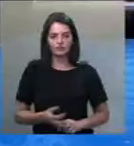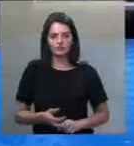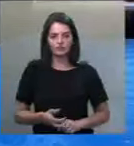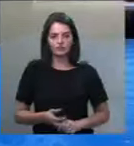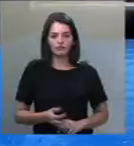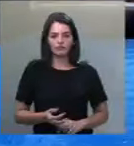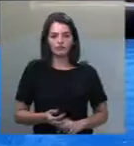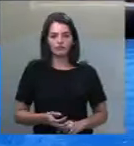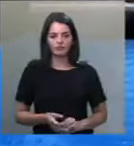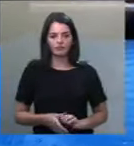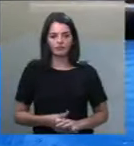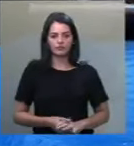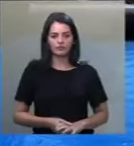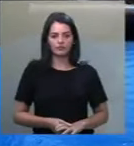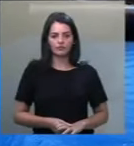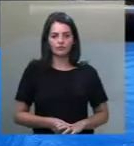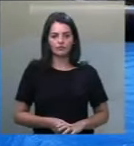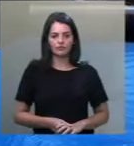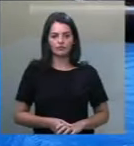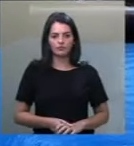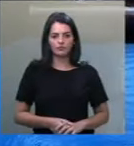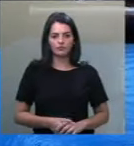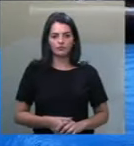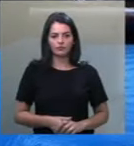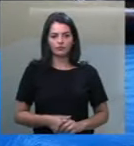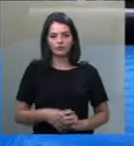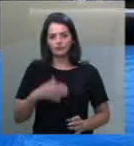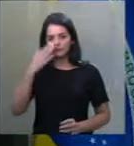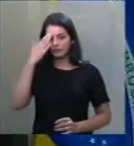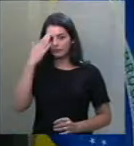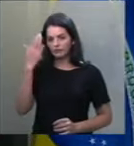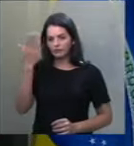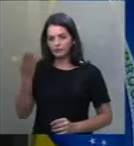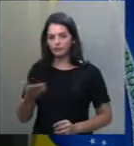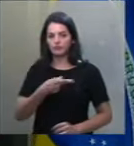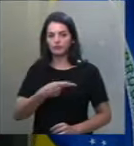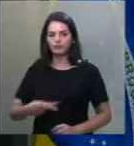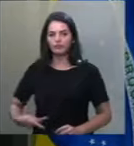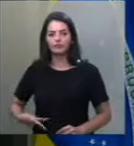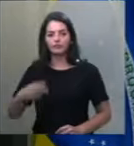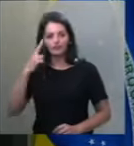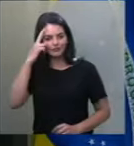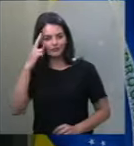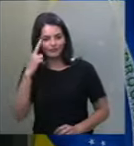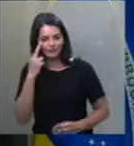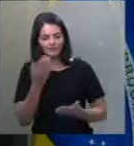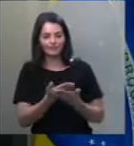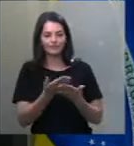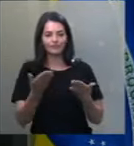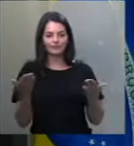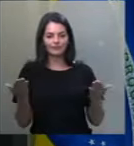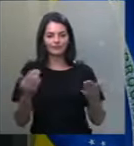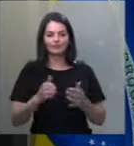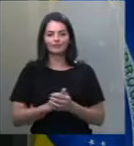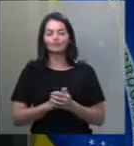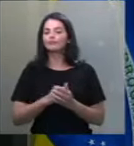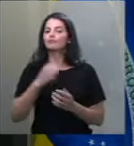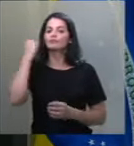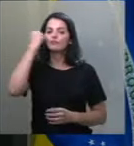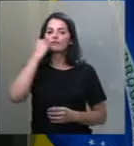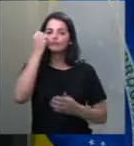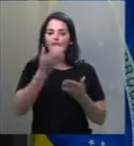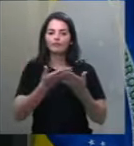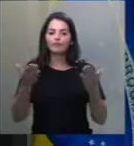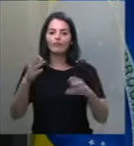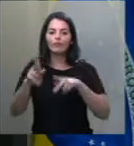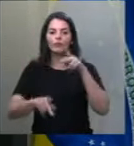Obrigado, senhor presidente Rodrigo Pacheco, senhoras senadoras, senhores senadores,